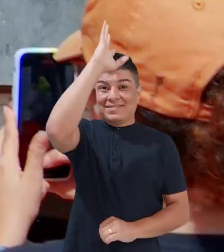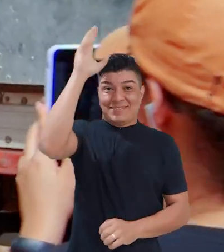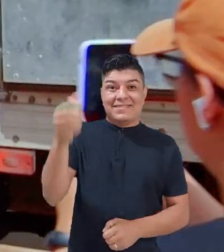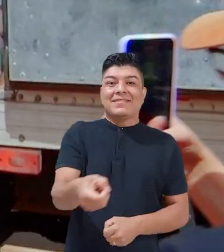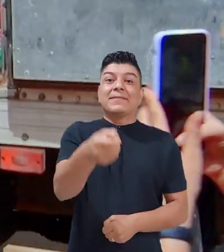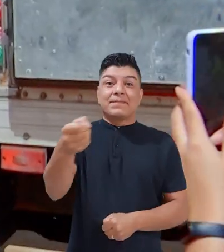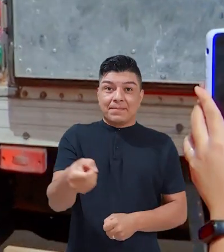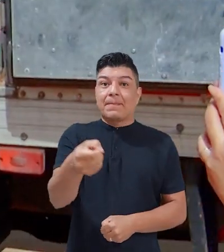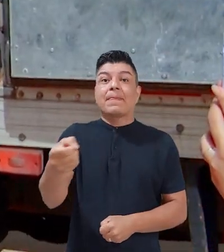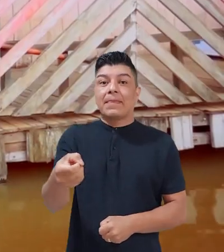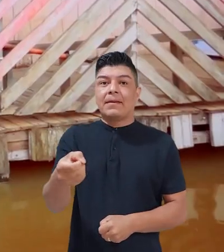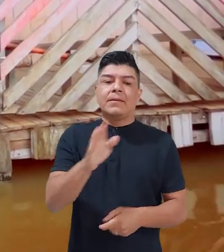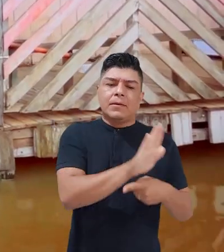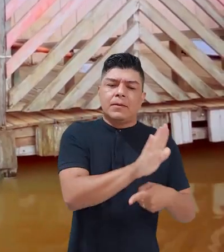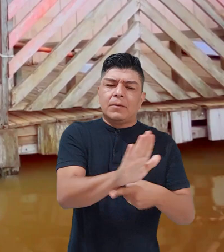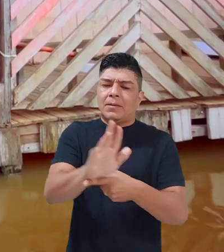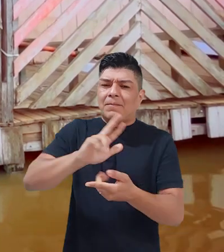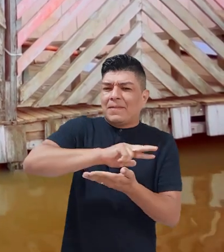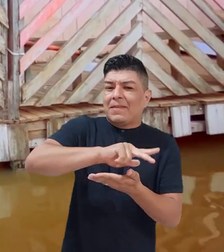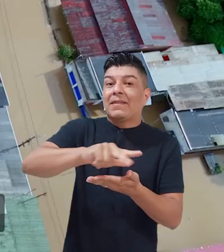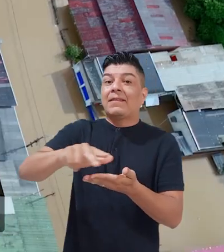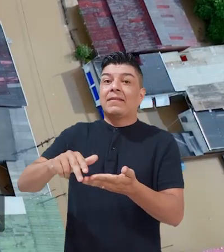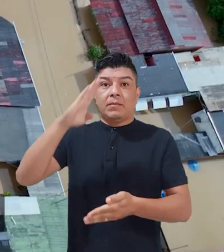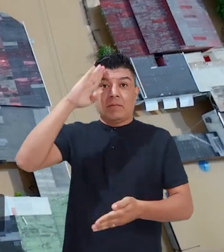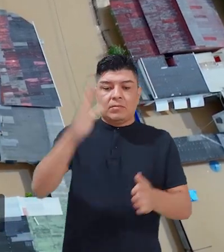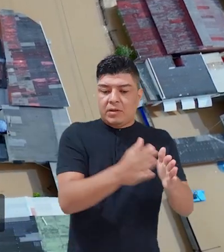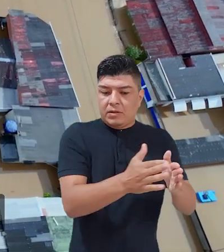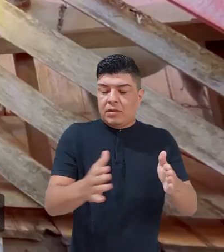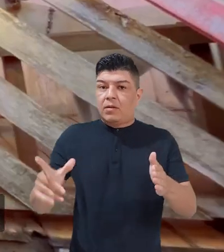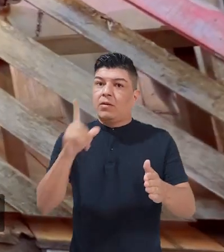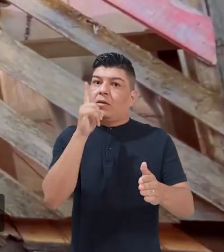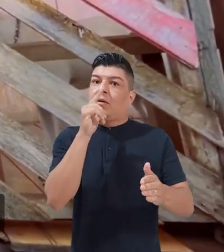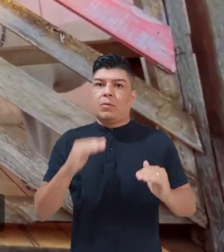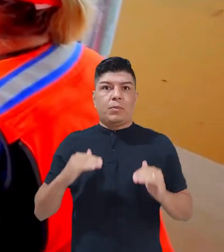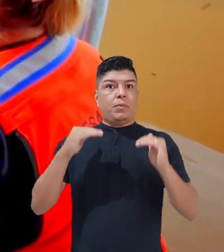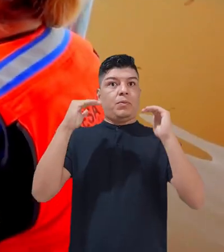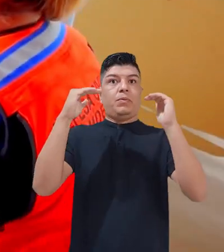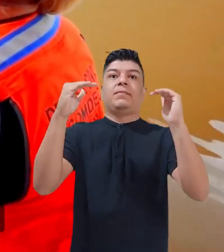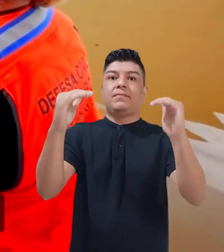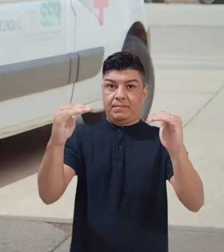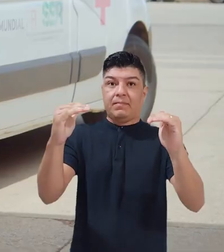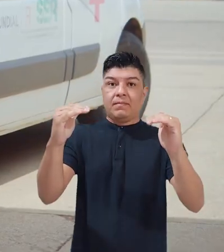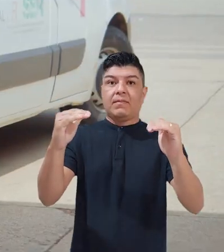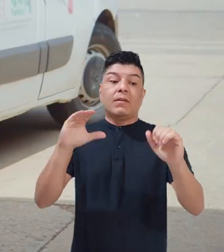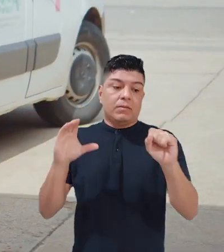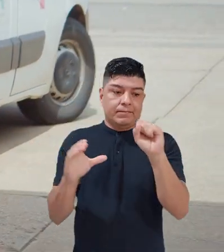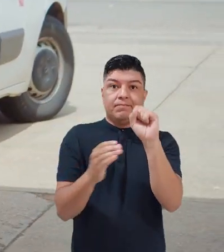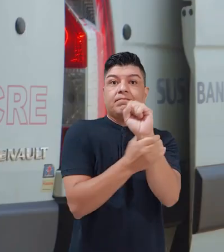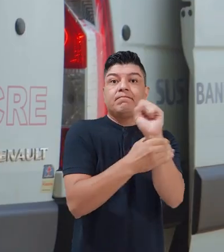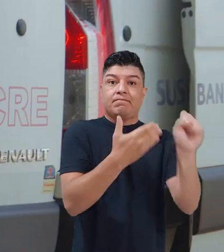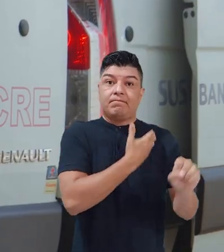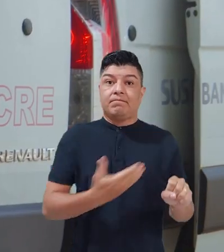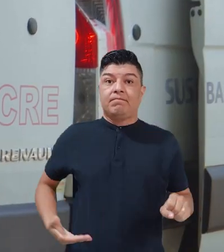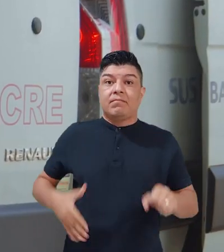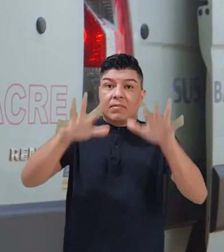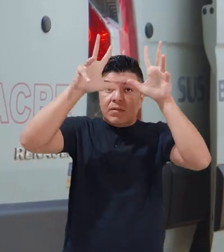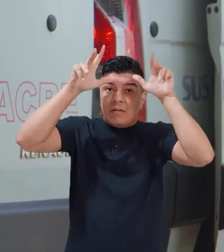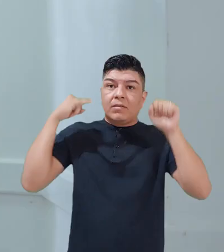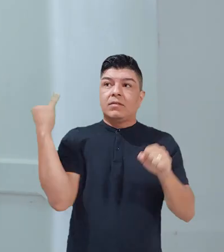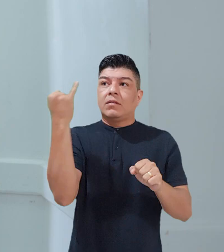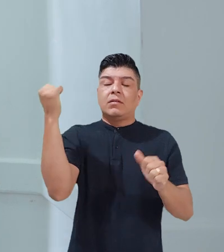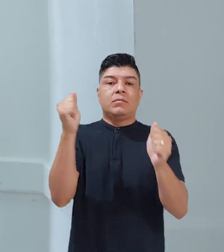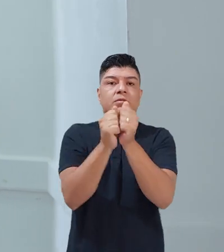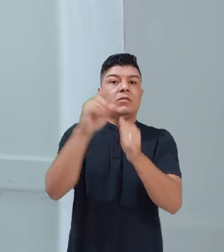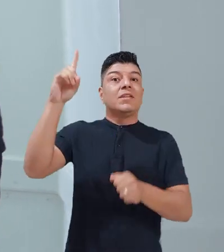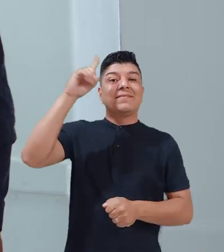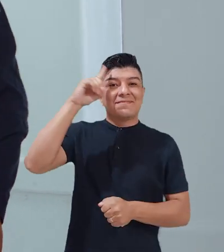O Corpo de Bombeiros atendeu centenas de ocorrências, principalmente durante o período da cheia histórica. E as Forças de Segurança Pública do Acre são